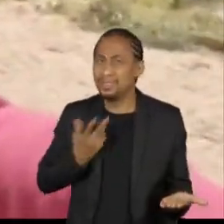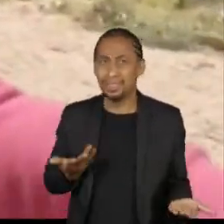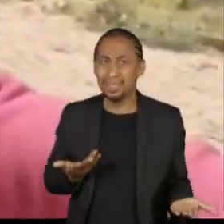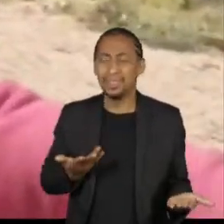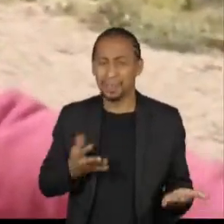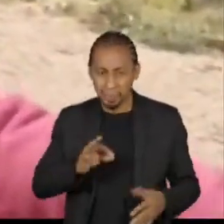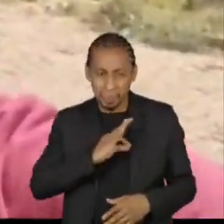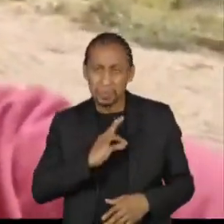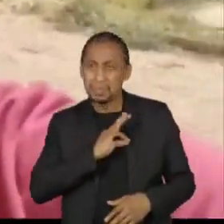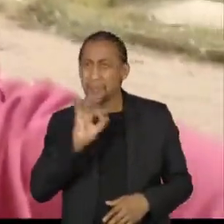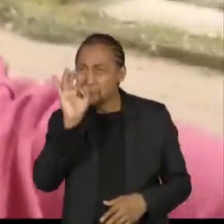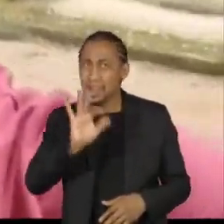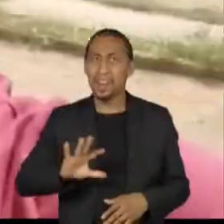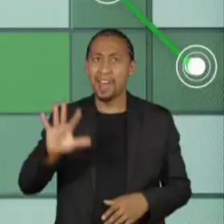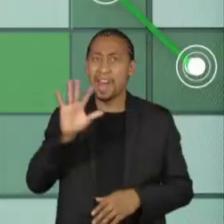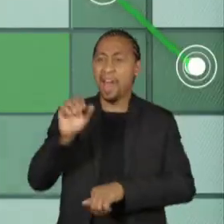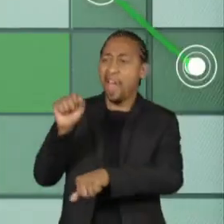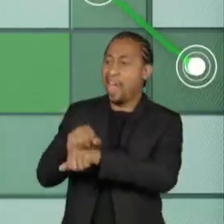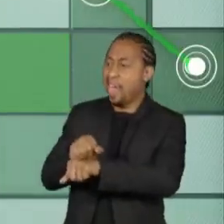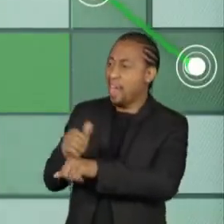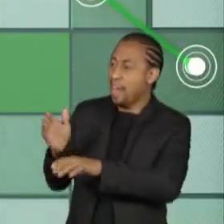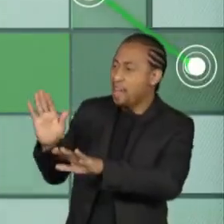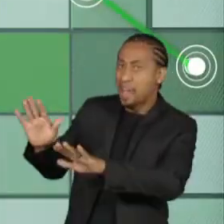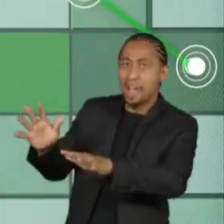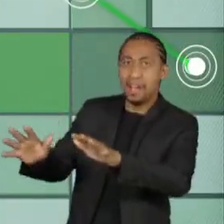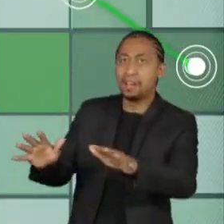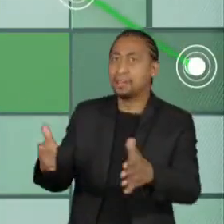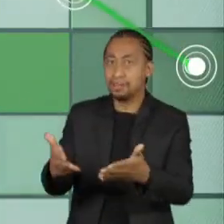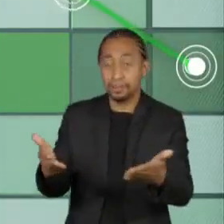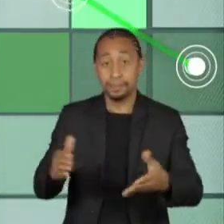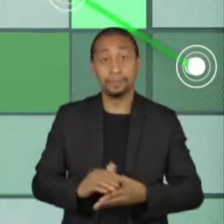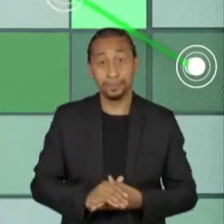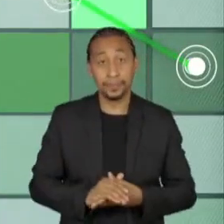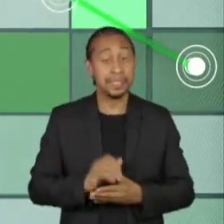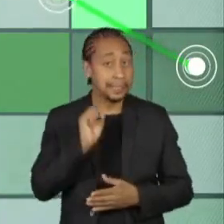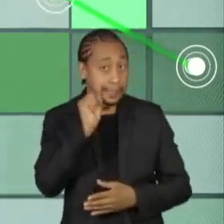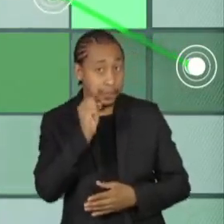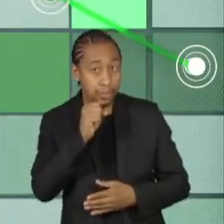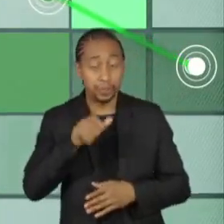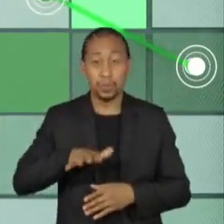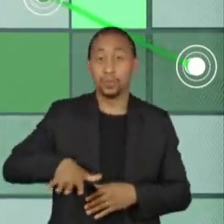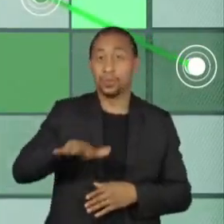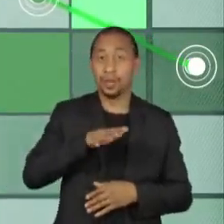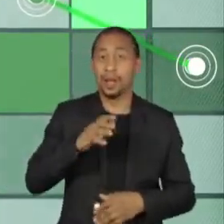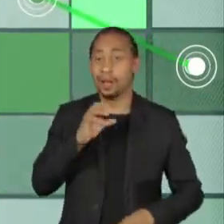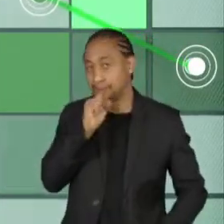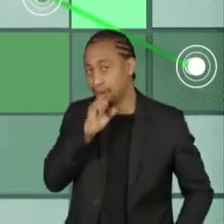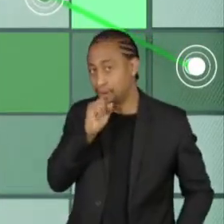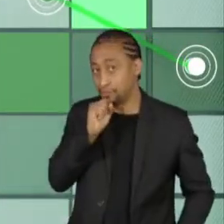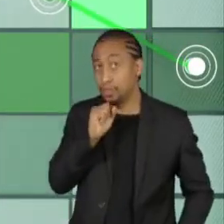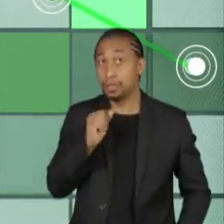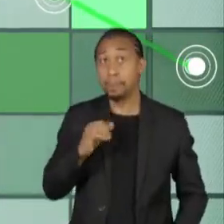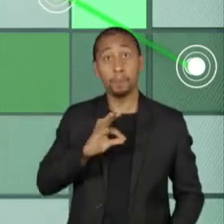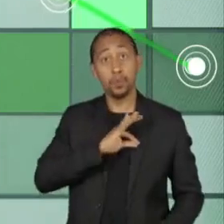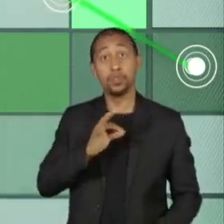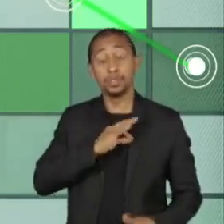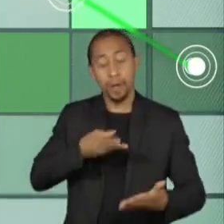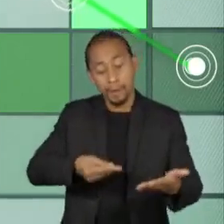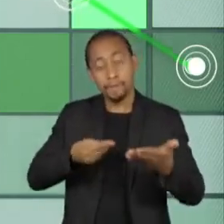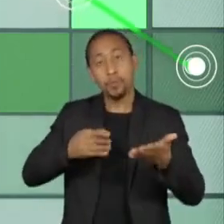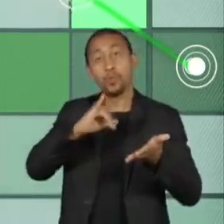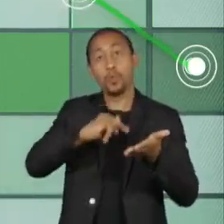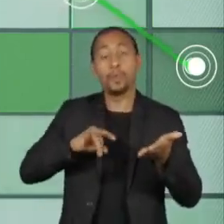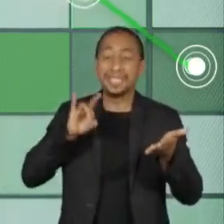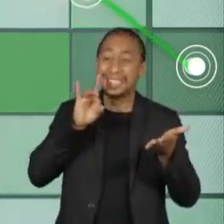legais, é o que está acontecendo. Em Laranjeira, Sergipe, passageiros relataram que o policial verificou documentos dos